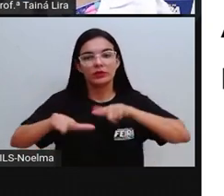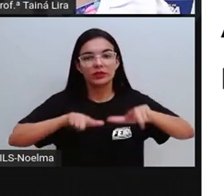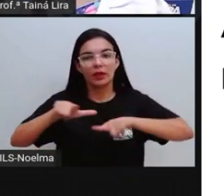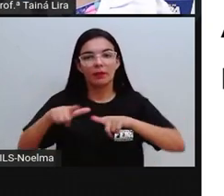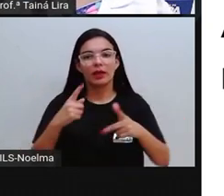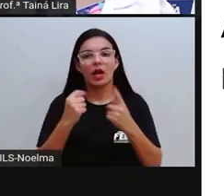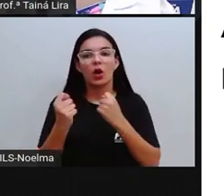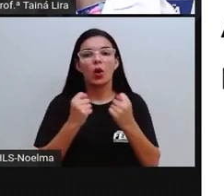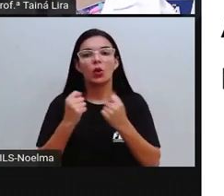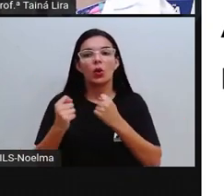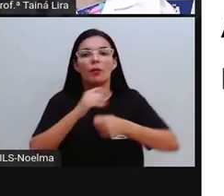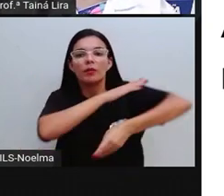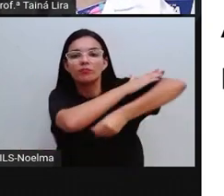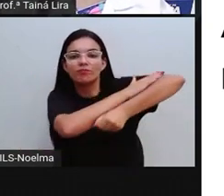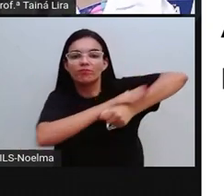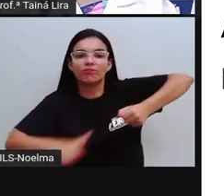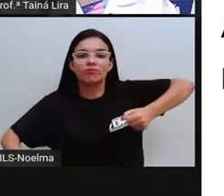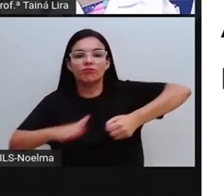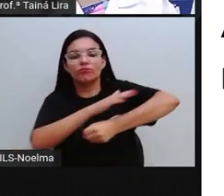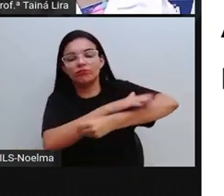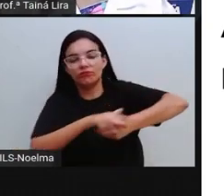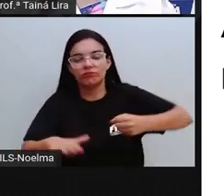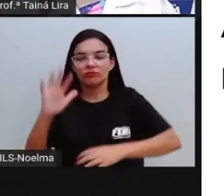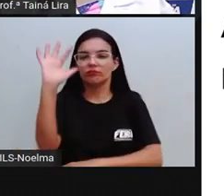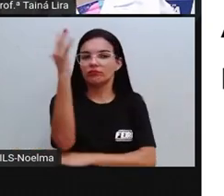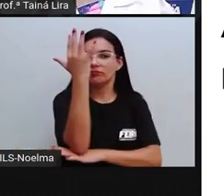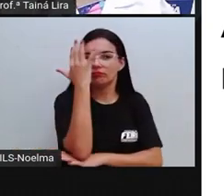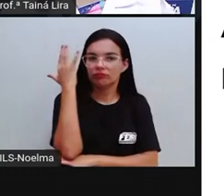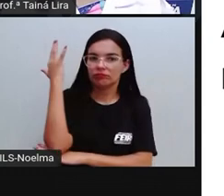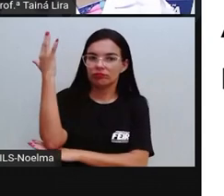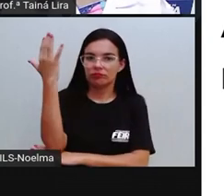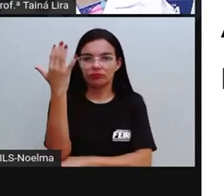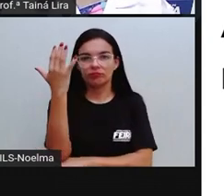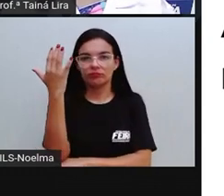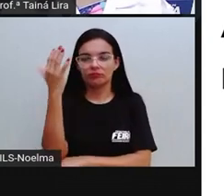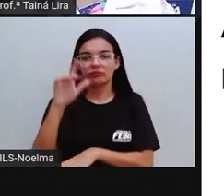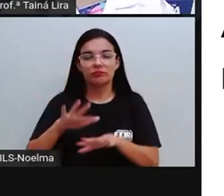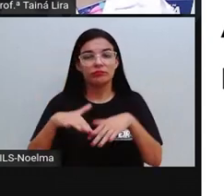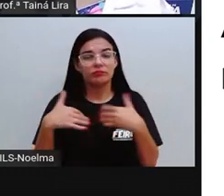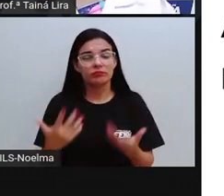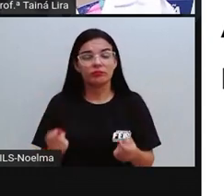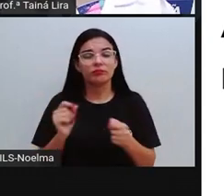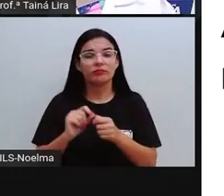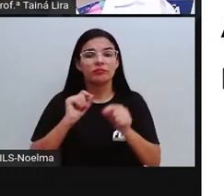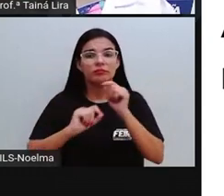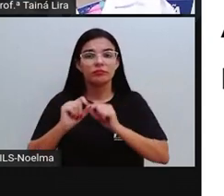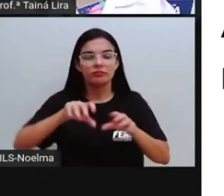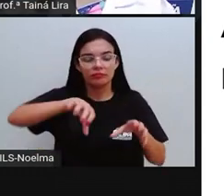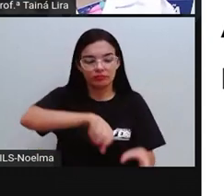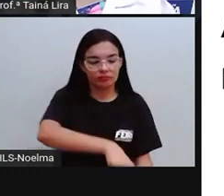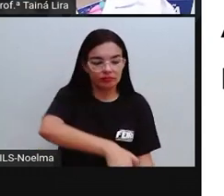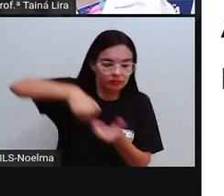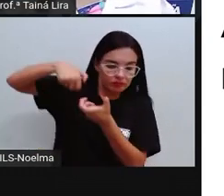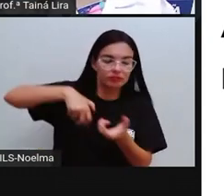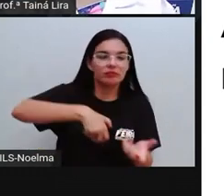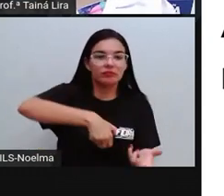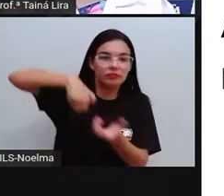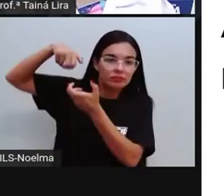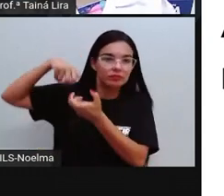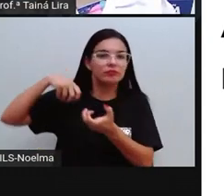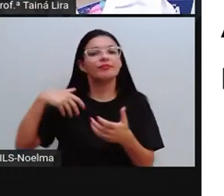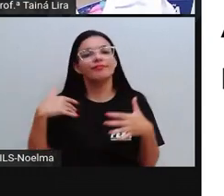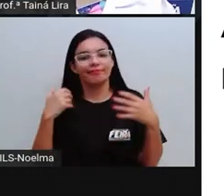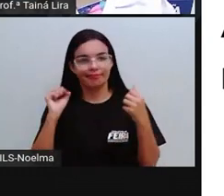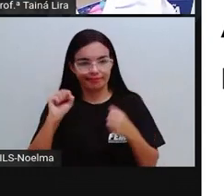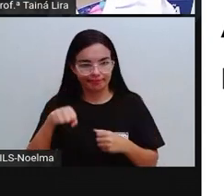aí de Portugal na época, tá bom? Então, que é eles começaram a fazer? Eles começaram a